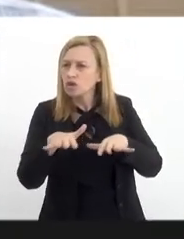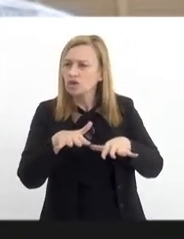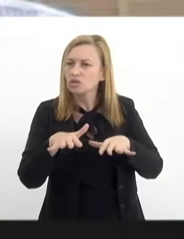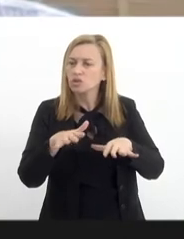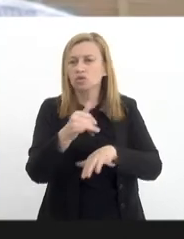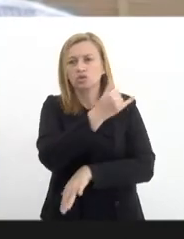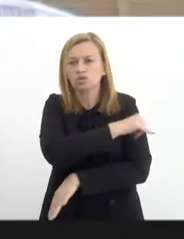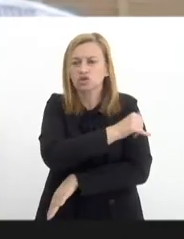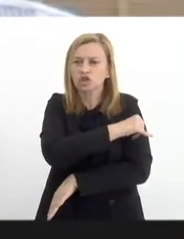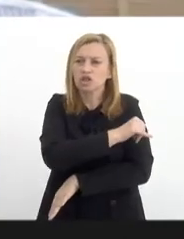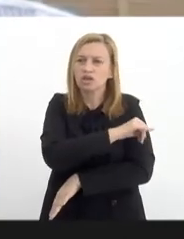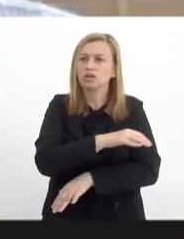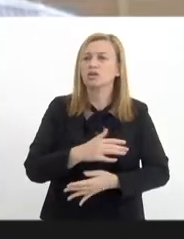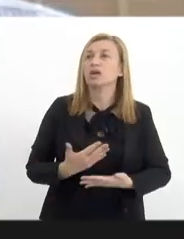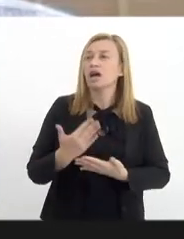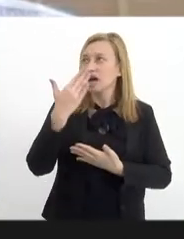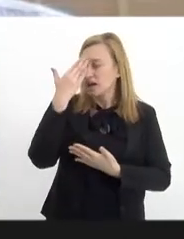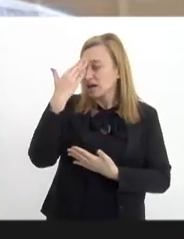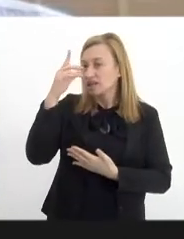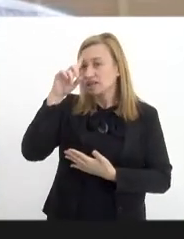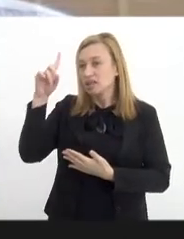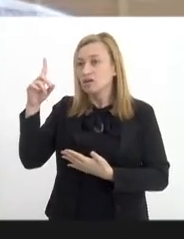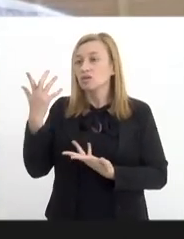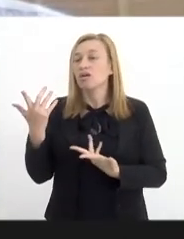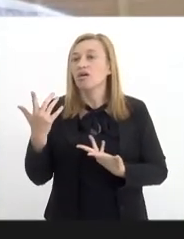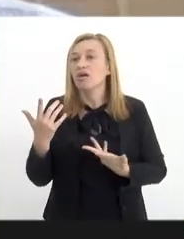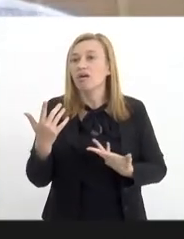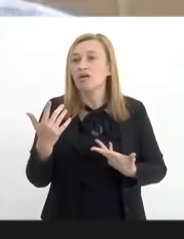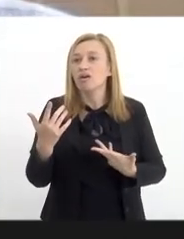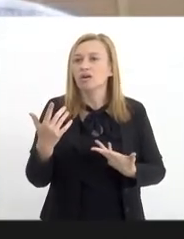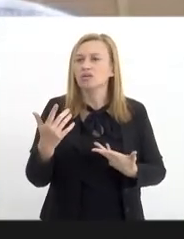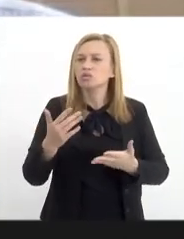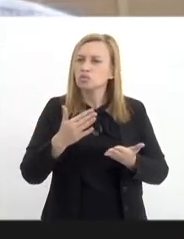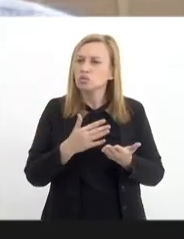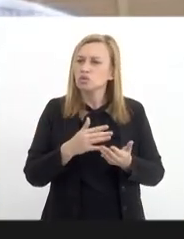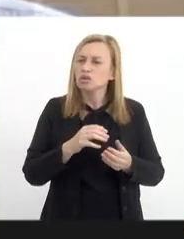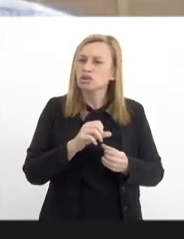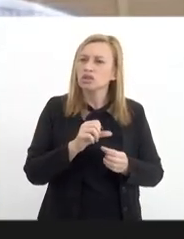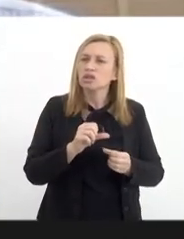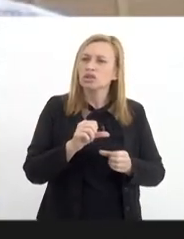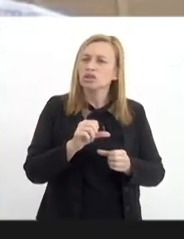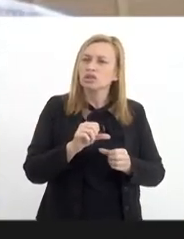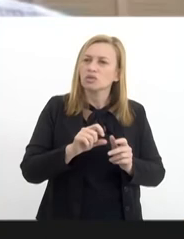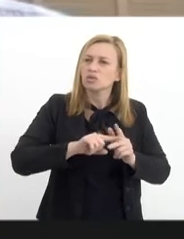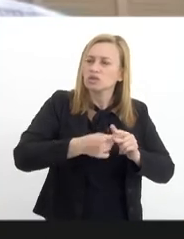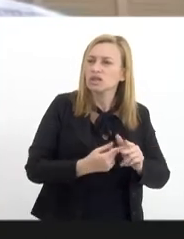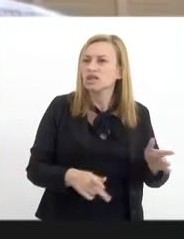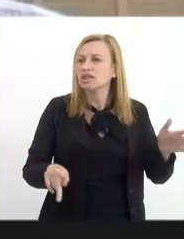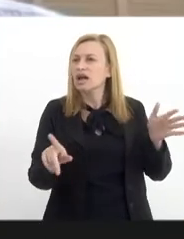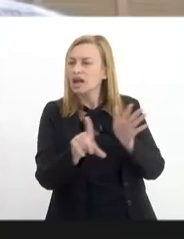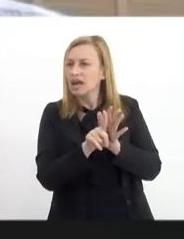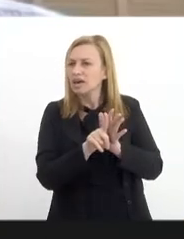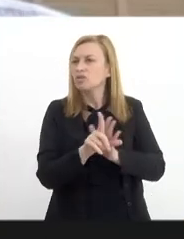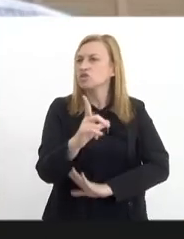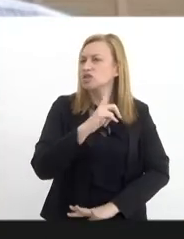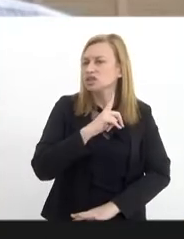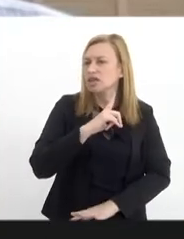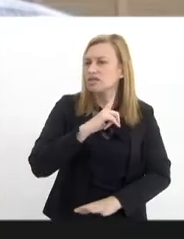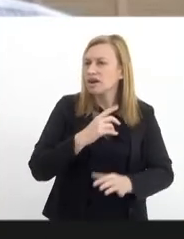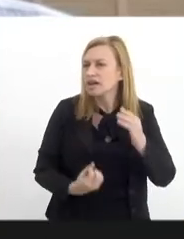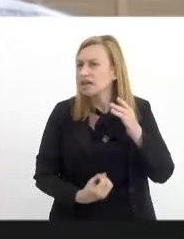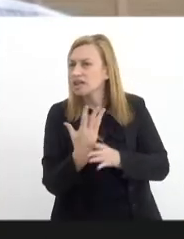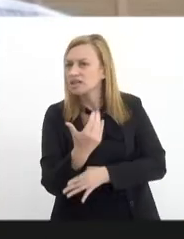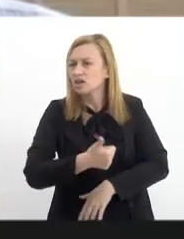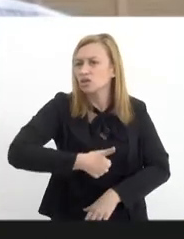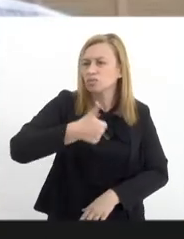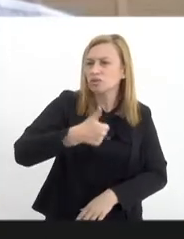Rio de Janeiro, graças a Deus, desde o movimento aí da reformulação da legislação, onde houve essa criação